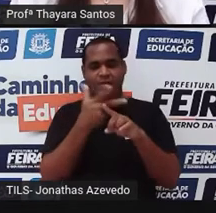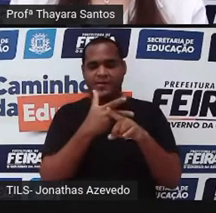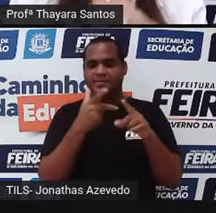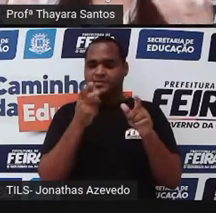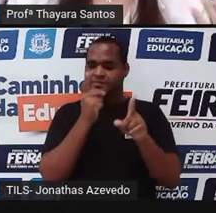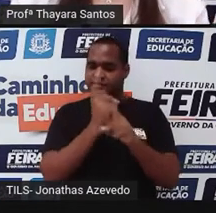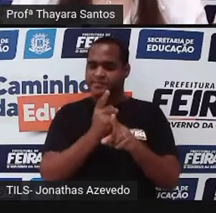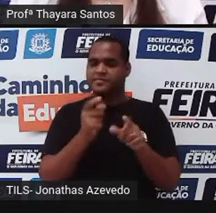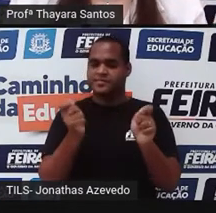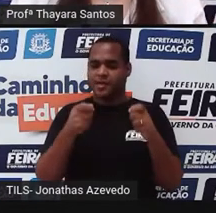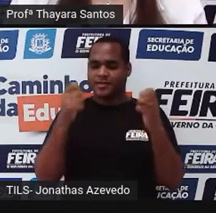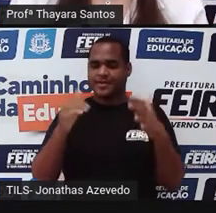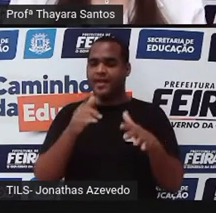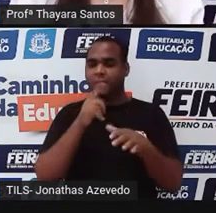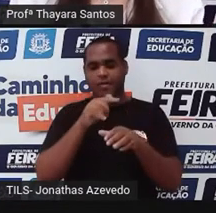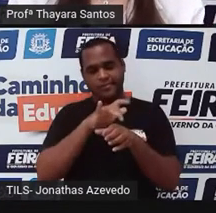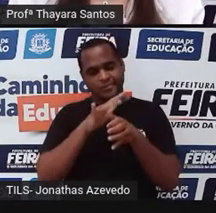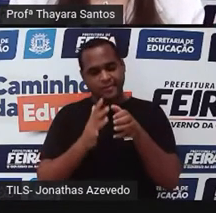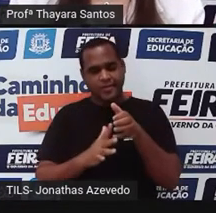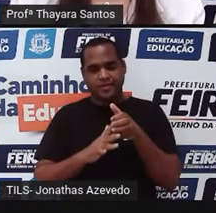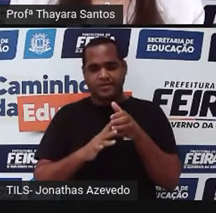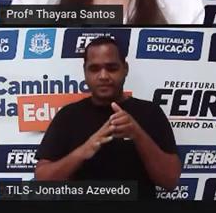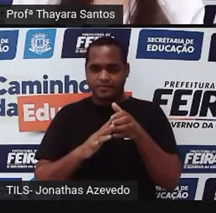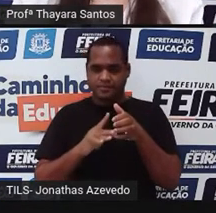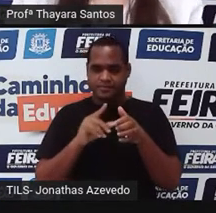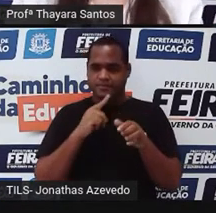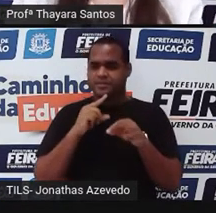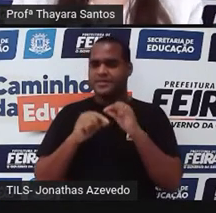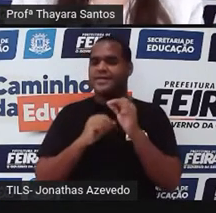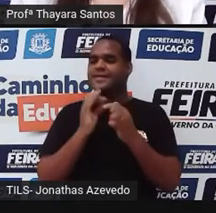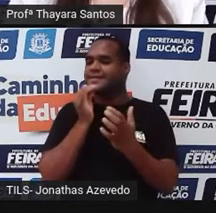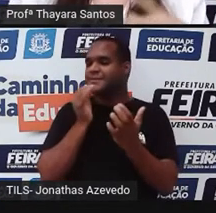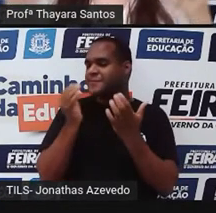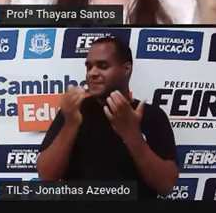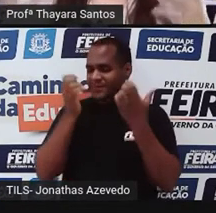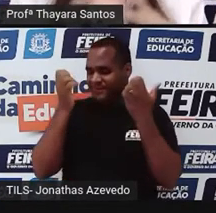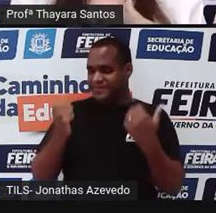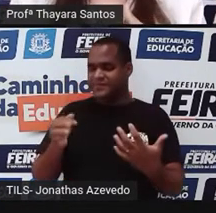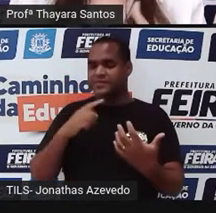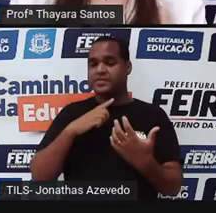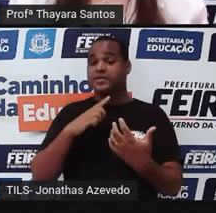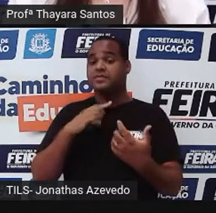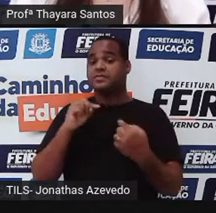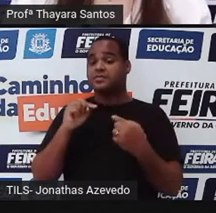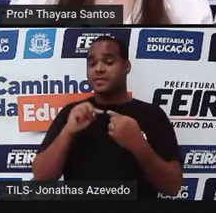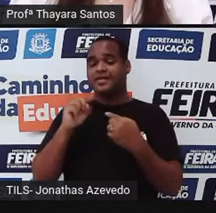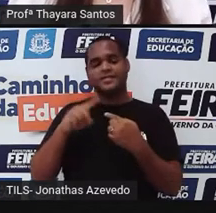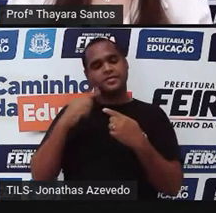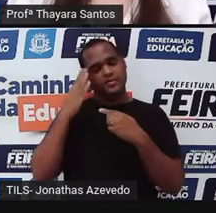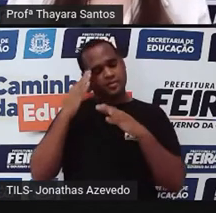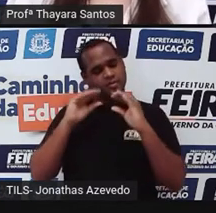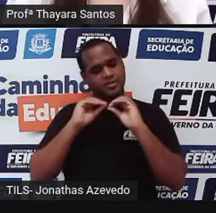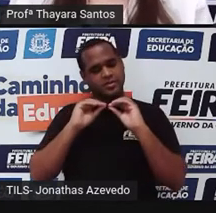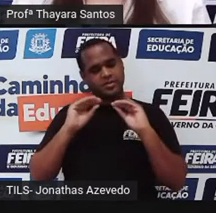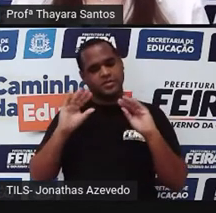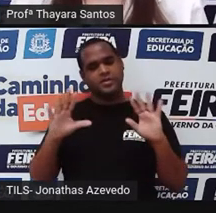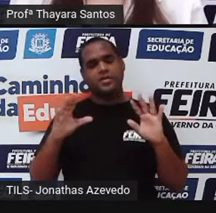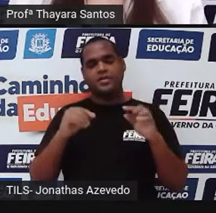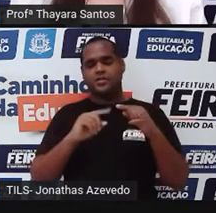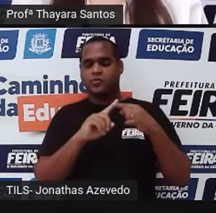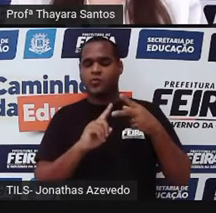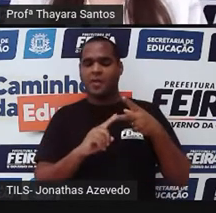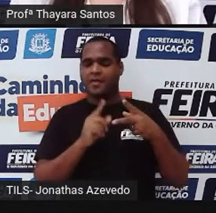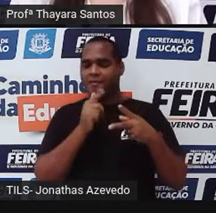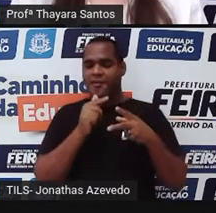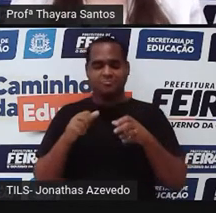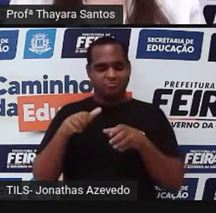ela. Por isso que ela transborda. Então, esse exemplo que eu estou dando aqui é a coisa mais clara para a gente ver que duas coisas